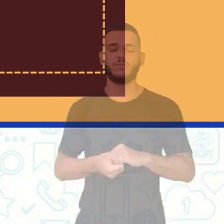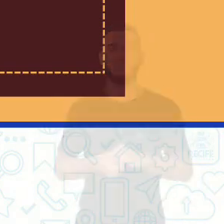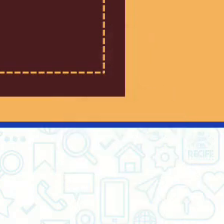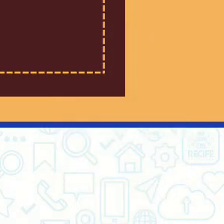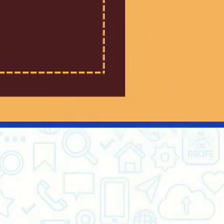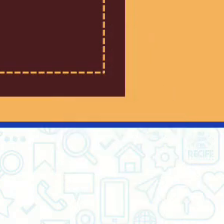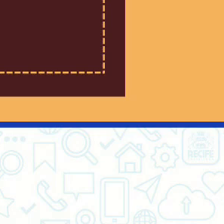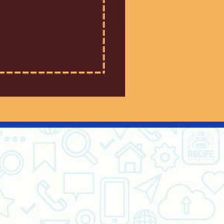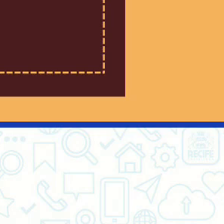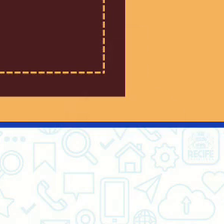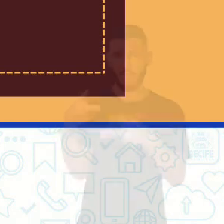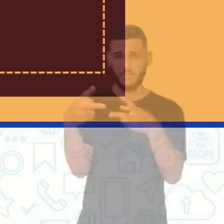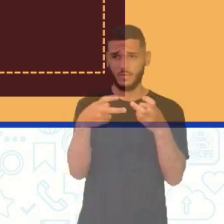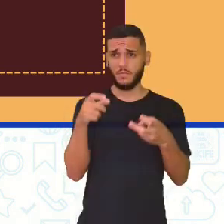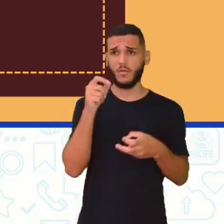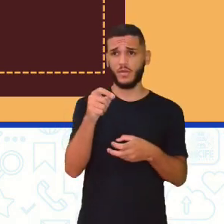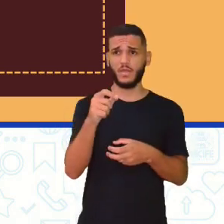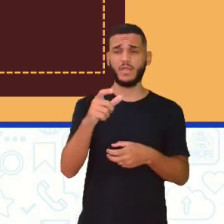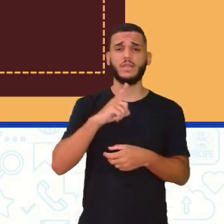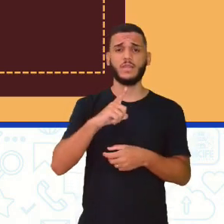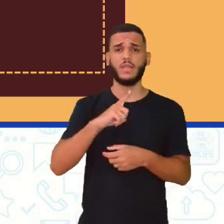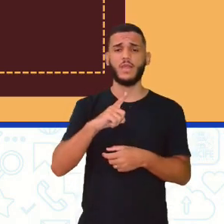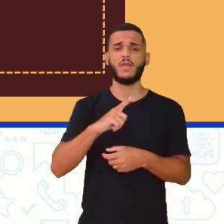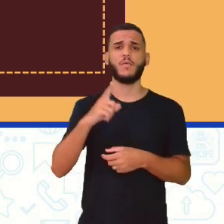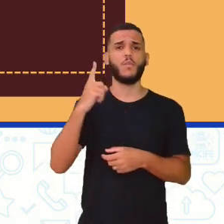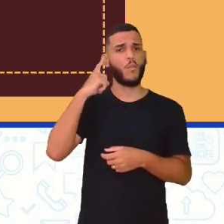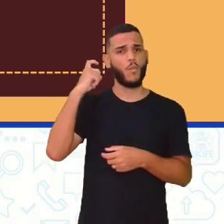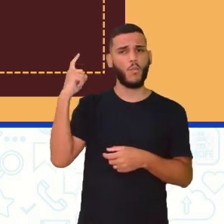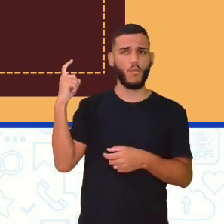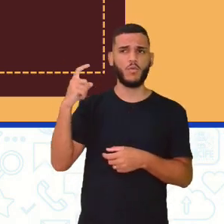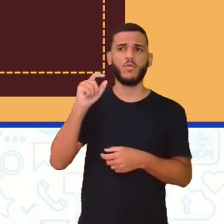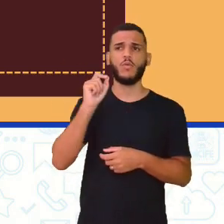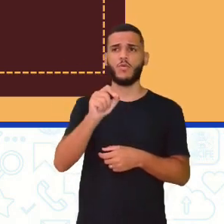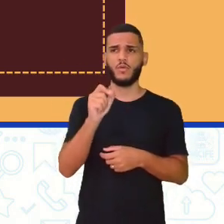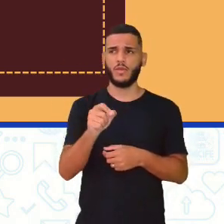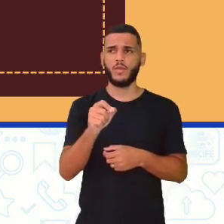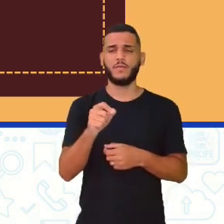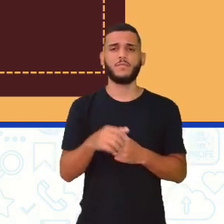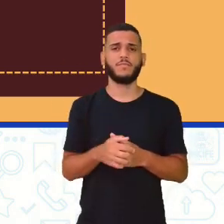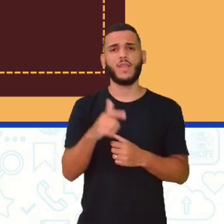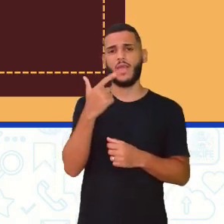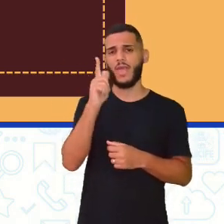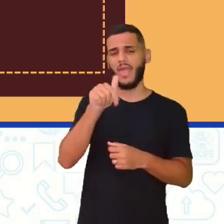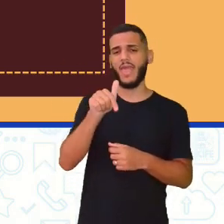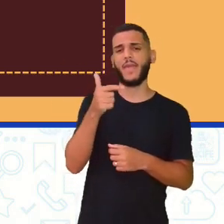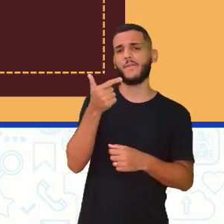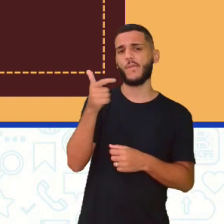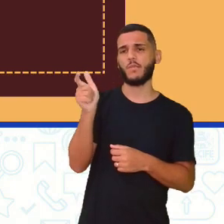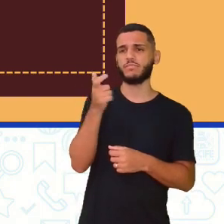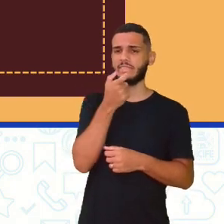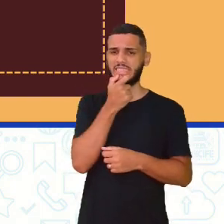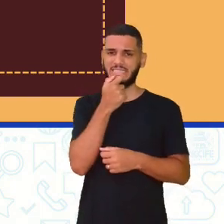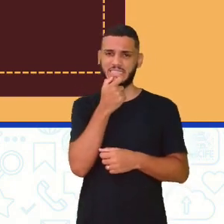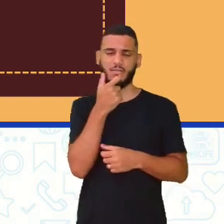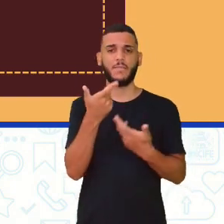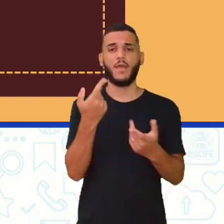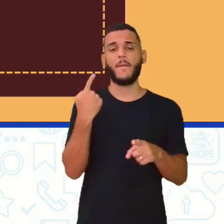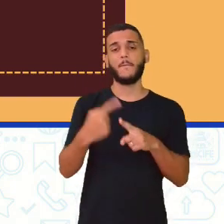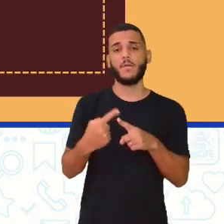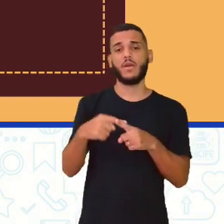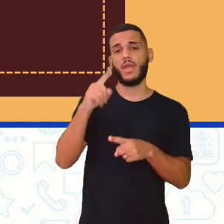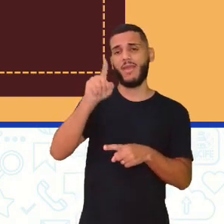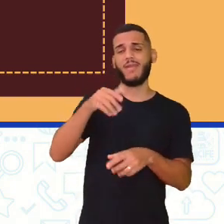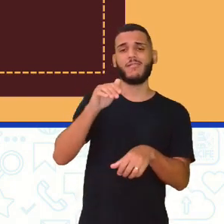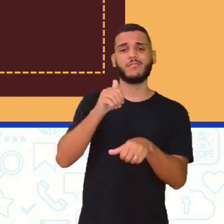E aí podem perceber que, inclusive, né, tem um áudio aí, que é geralmente em outro idioma, porque são esportes mais praticados,